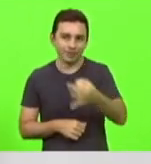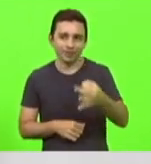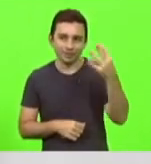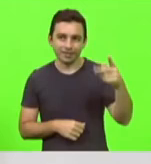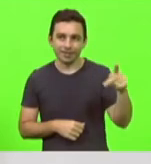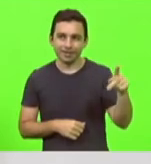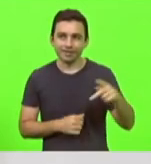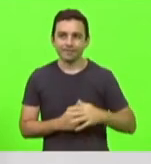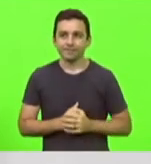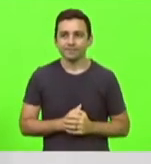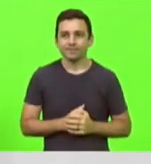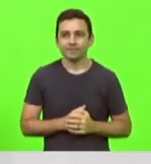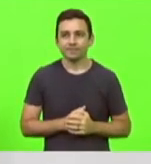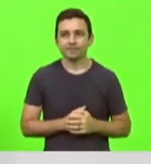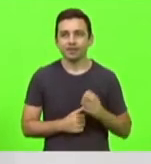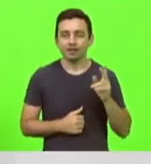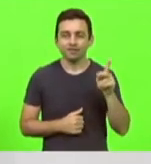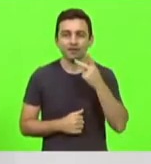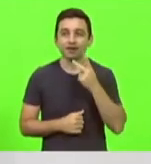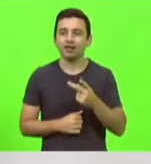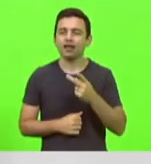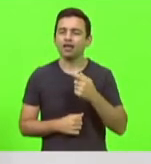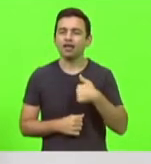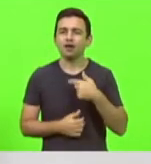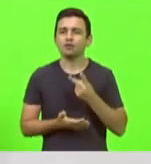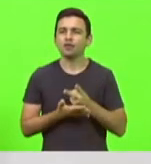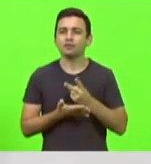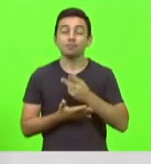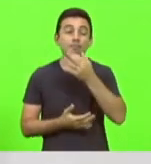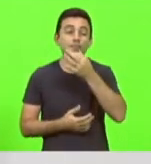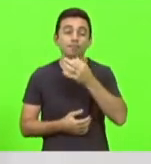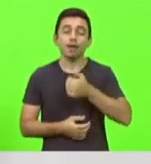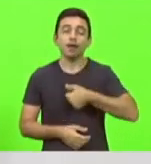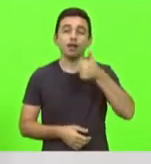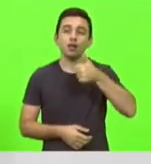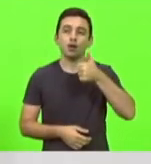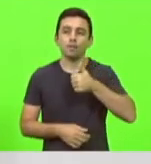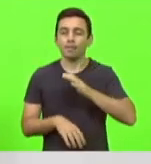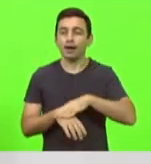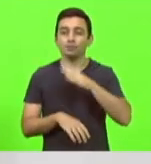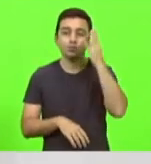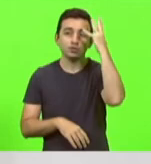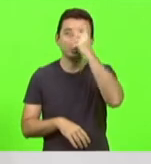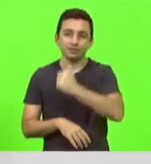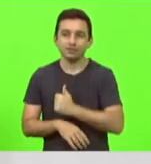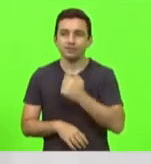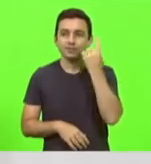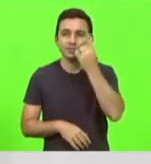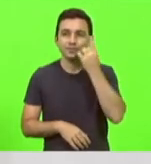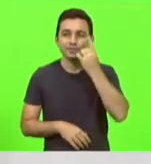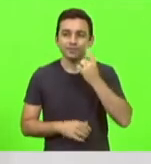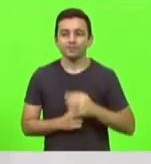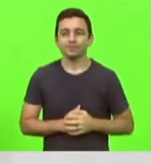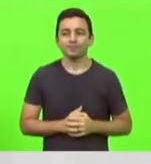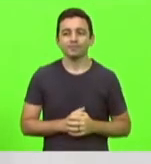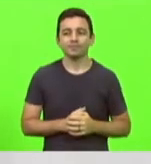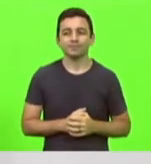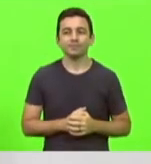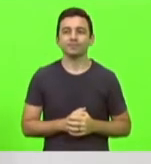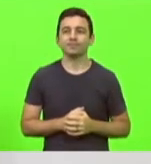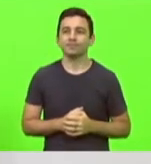minha mãe diz que eu sou o melhor deputado, o mais bonito, inclusive, e eu acabo